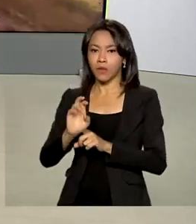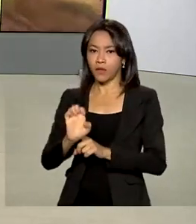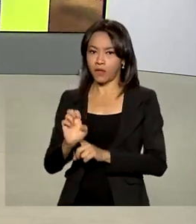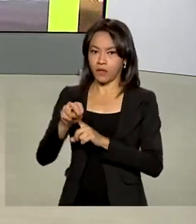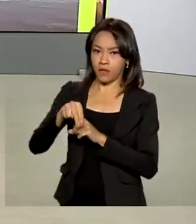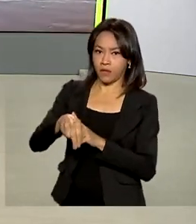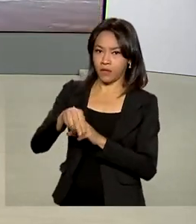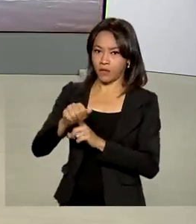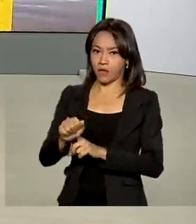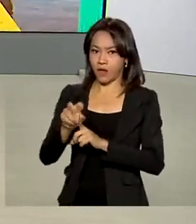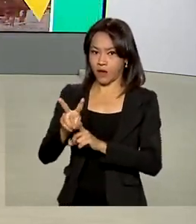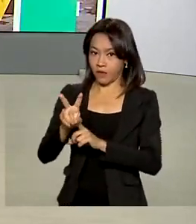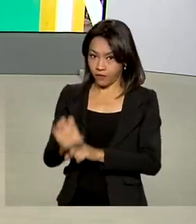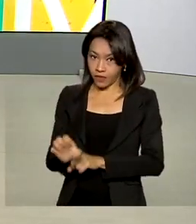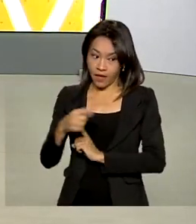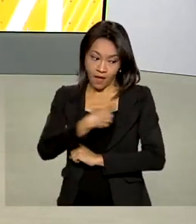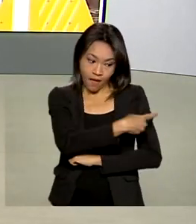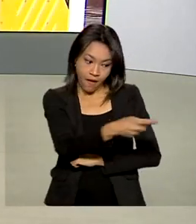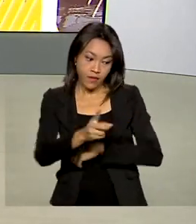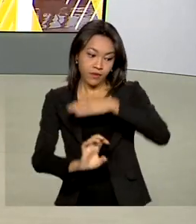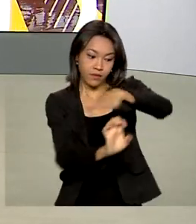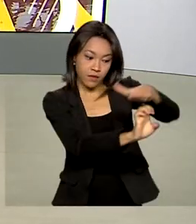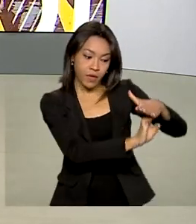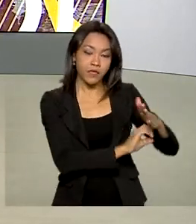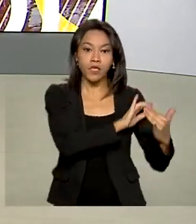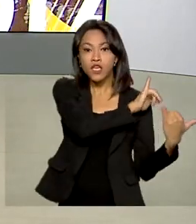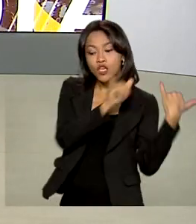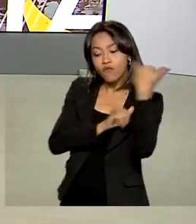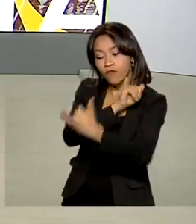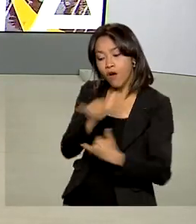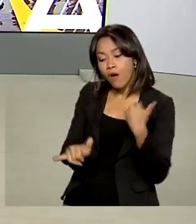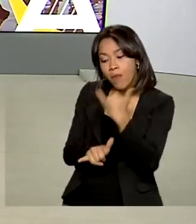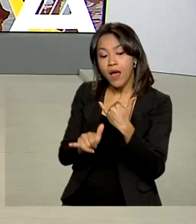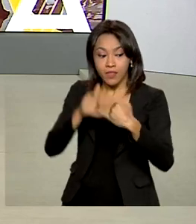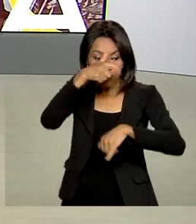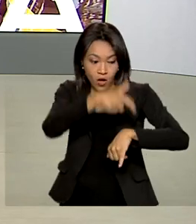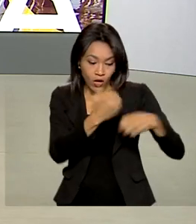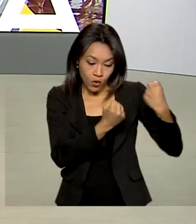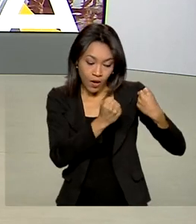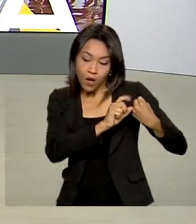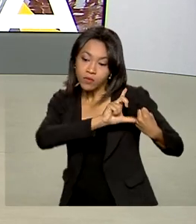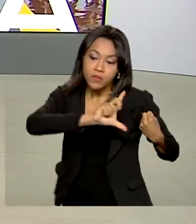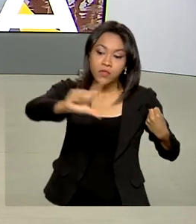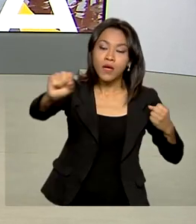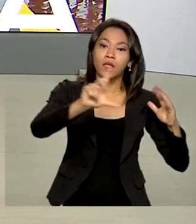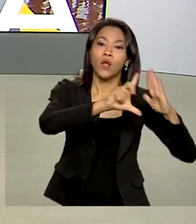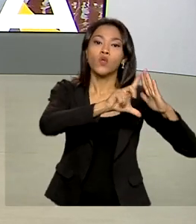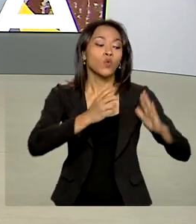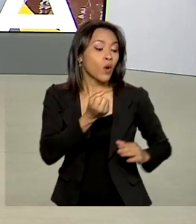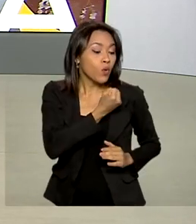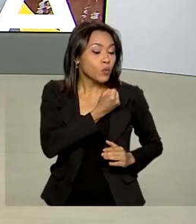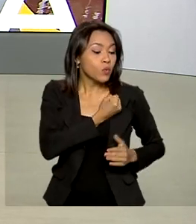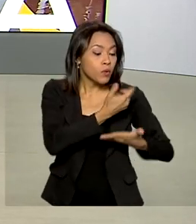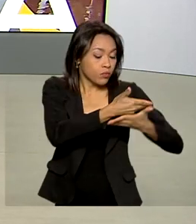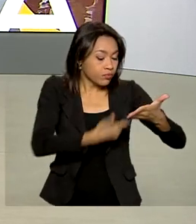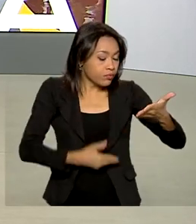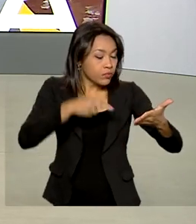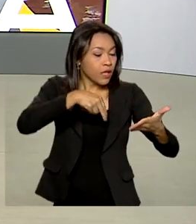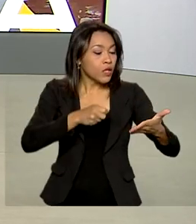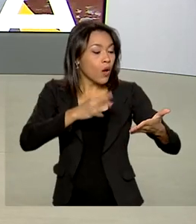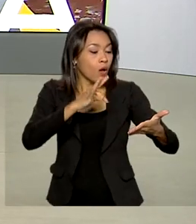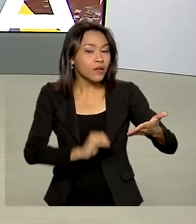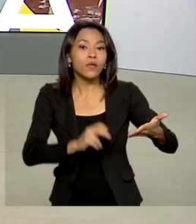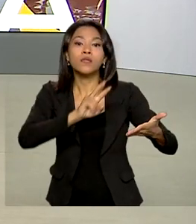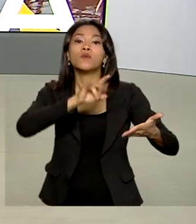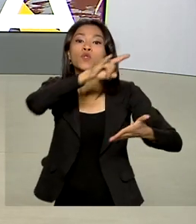As concessionárias deverão informar eletronicamente, na saída do estoque, o número da nota fiscal e o documento